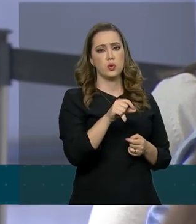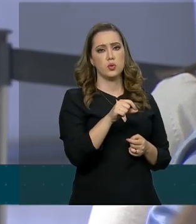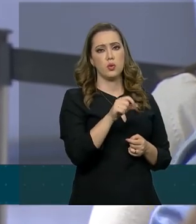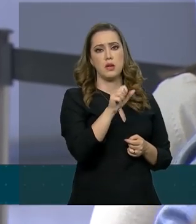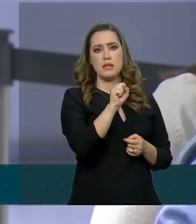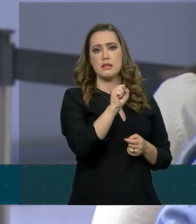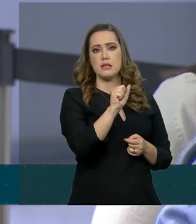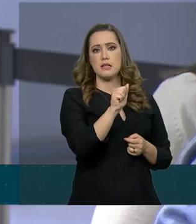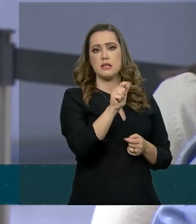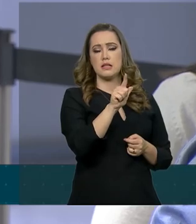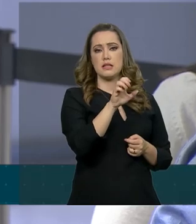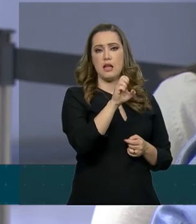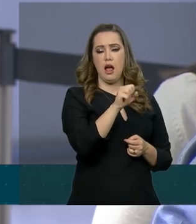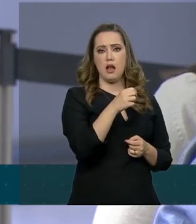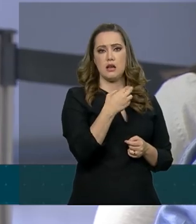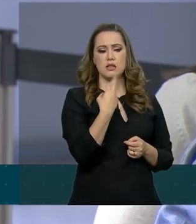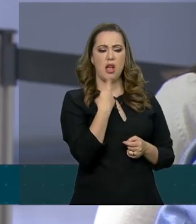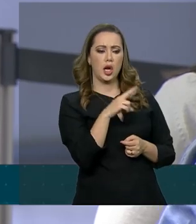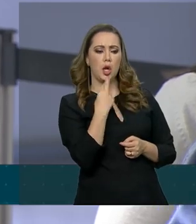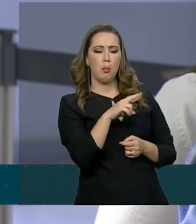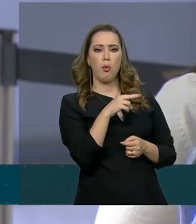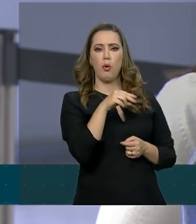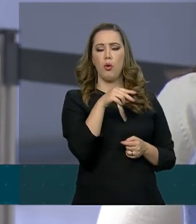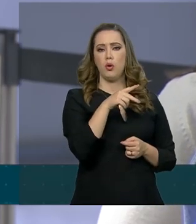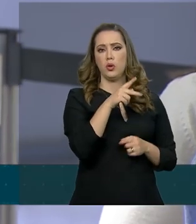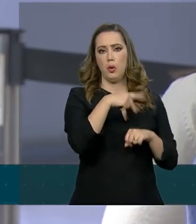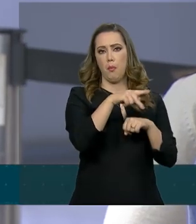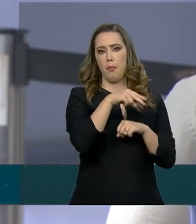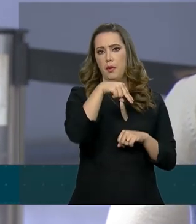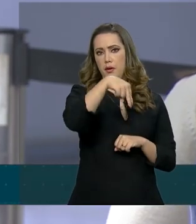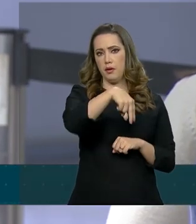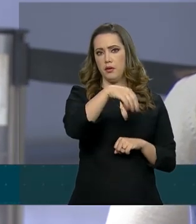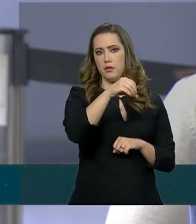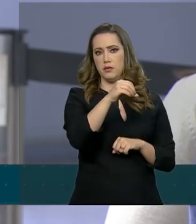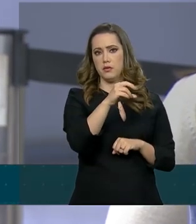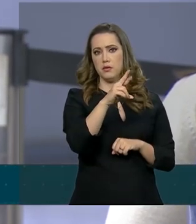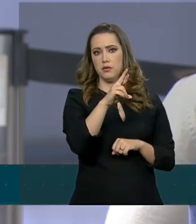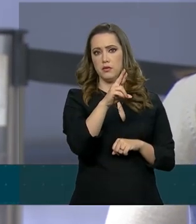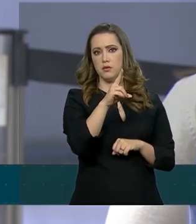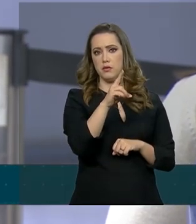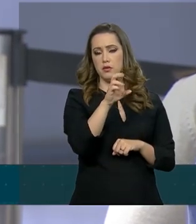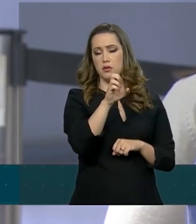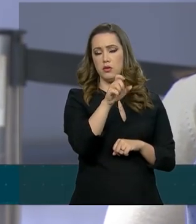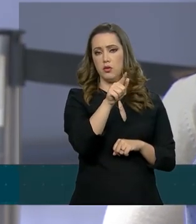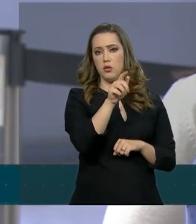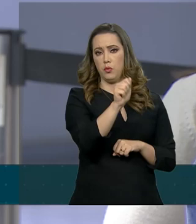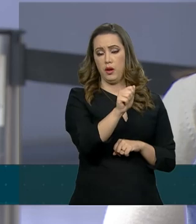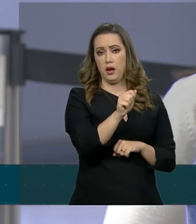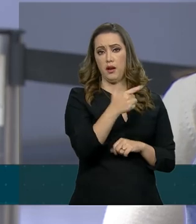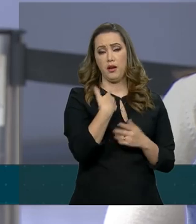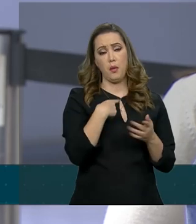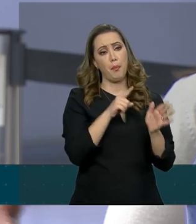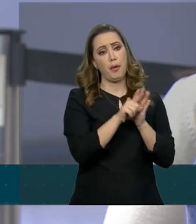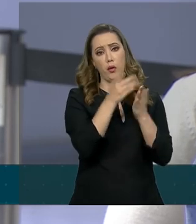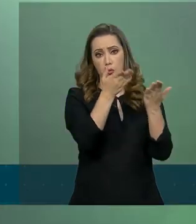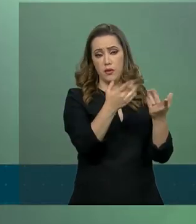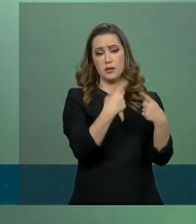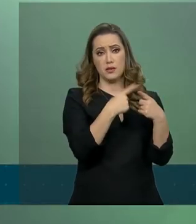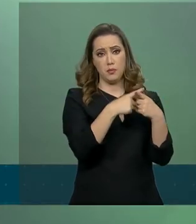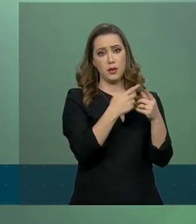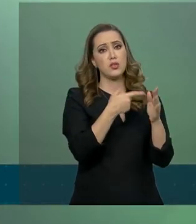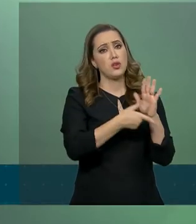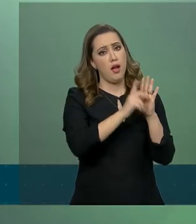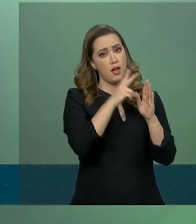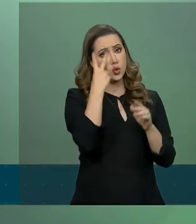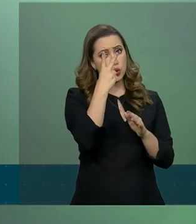E, assim, eu pergunto isso para o senhor, porque eu, por exemplo, passei dois meses enviando perguntas para o Ministério do Meio Ambiente e nunca obtive respostas. Então,